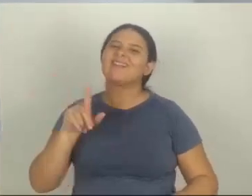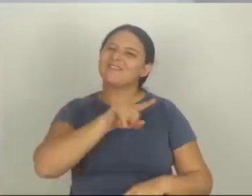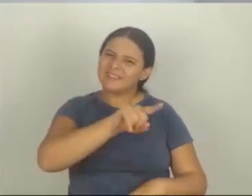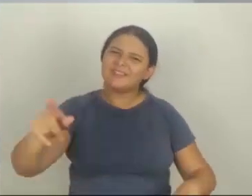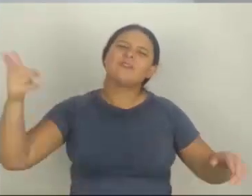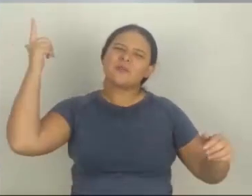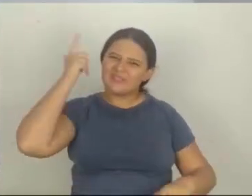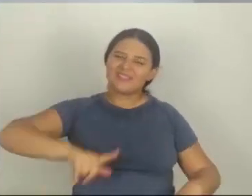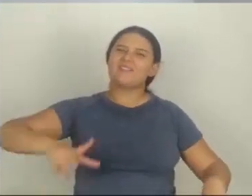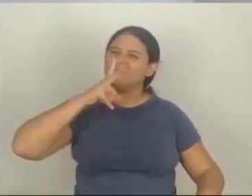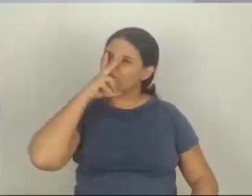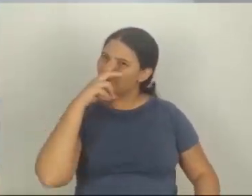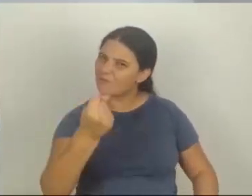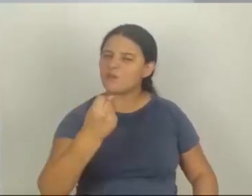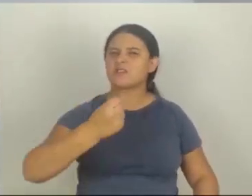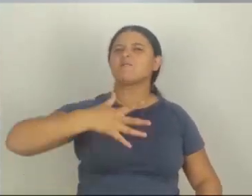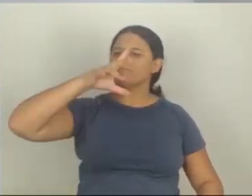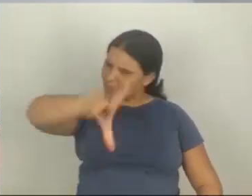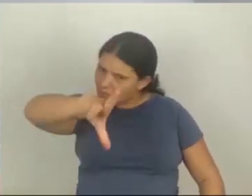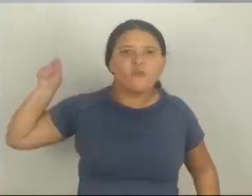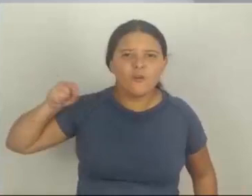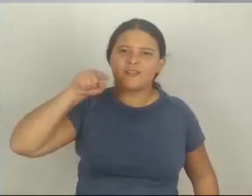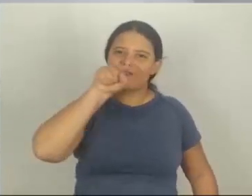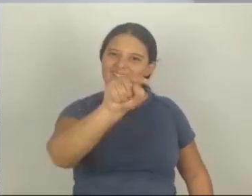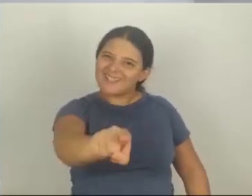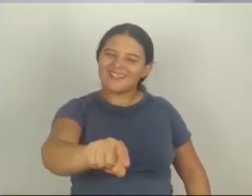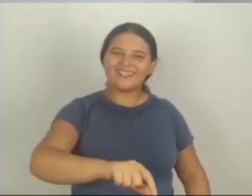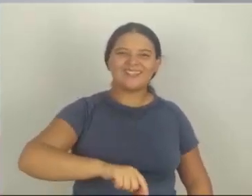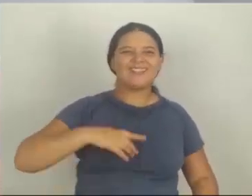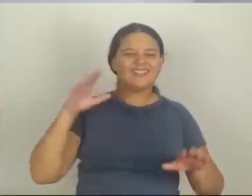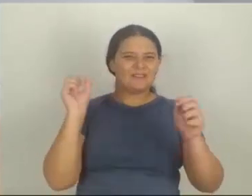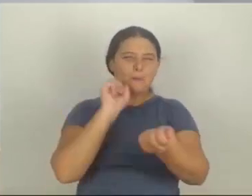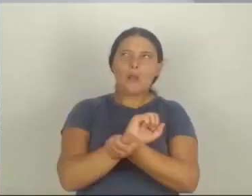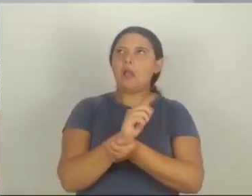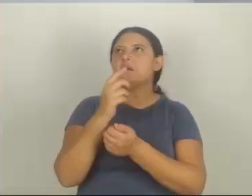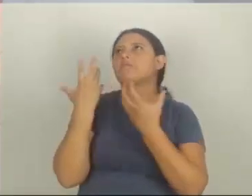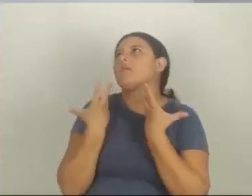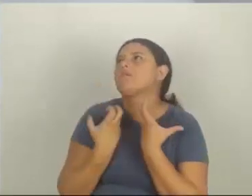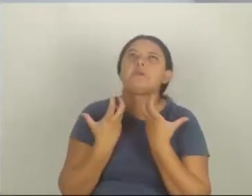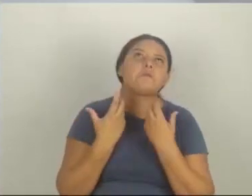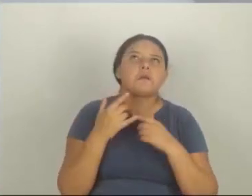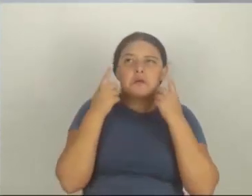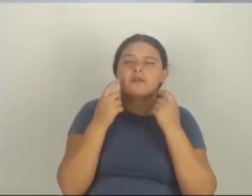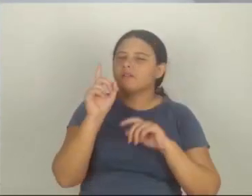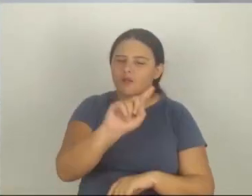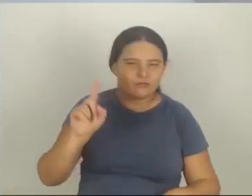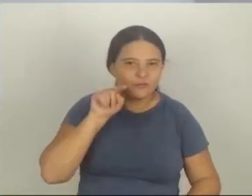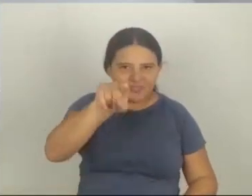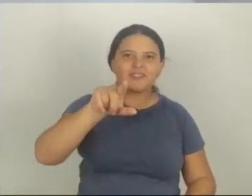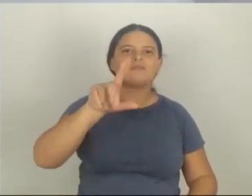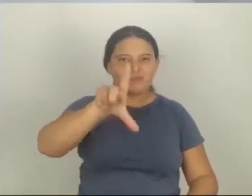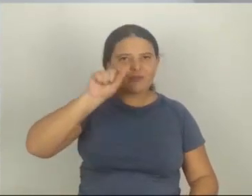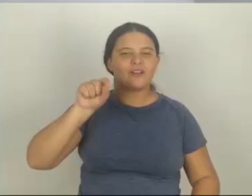conseguir. Força, gente, se assumam, saiam da passividade e parem de querer ser assumidas, tá? A